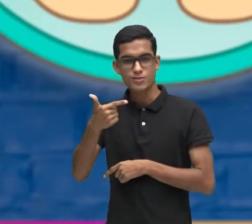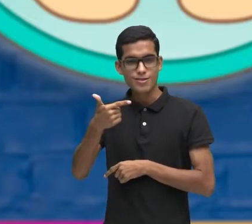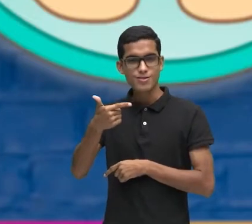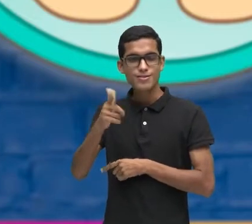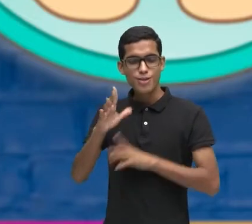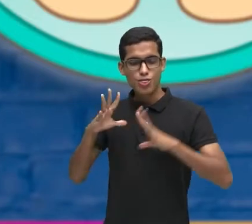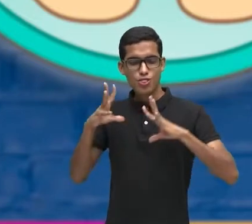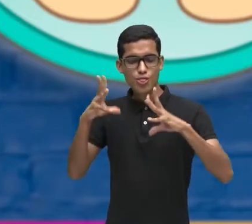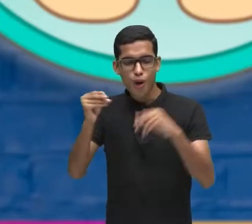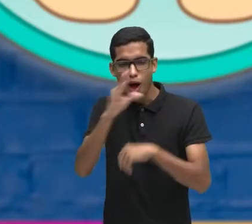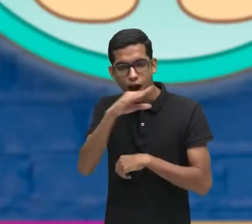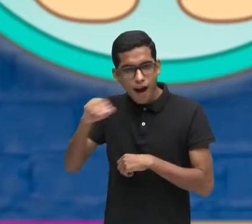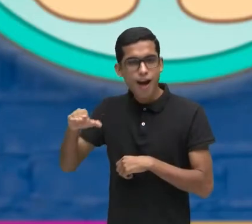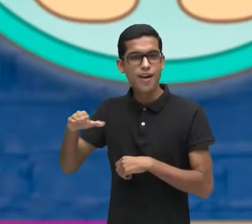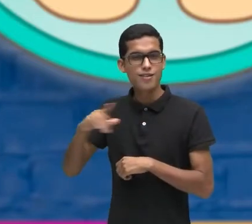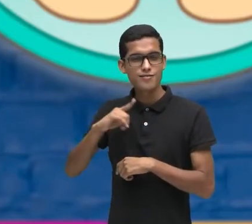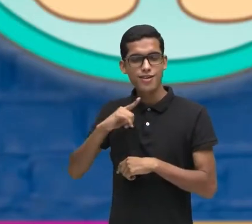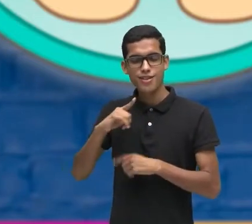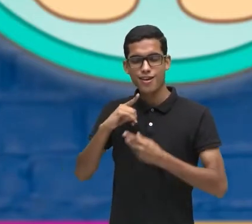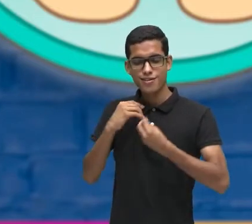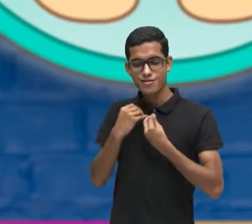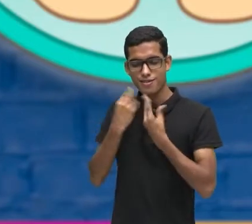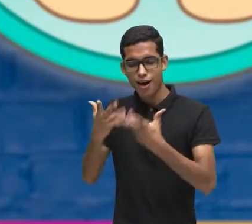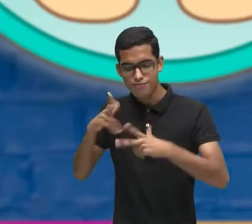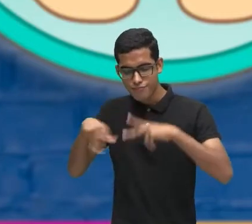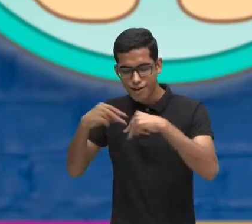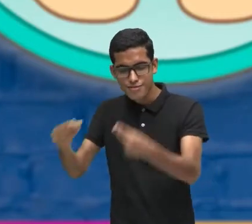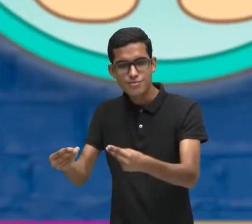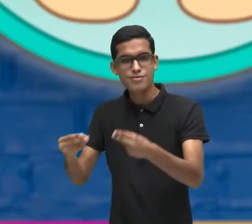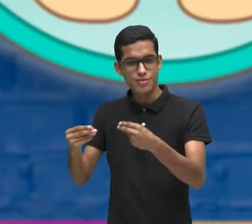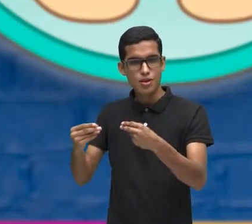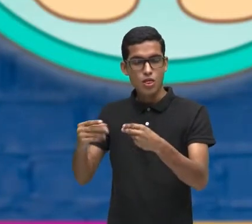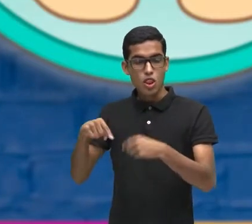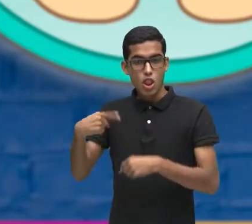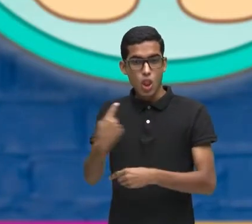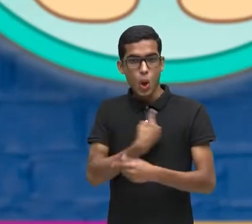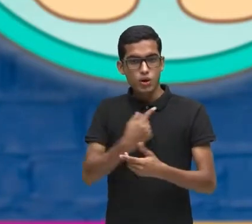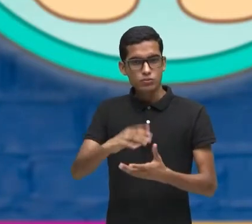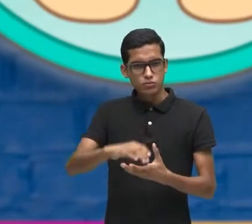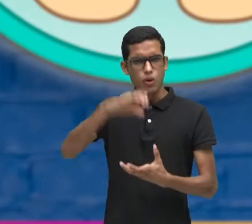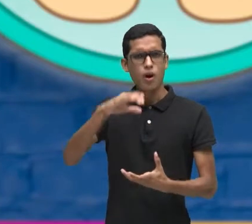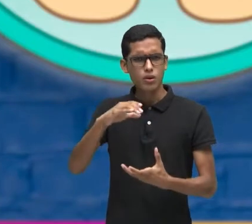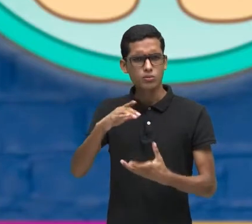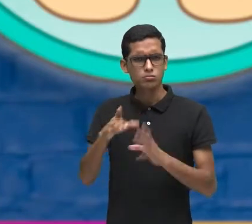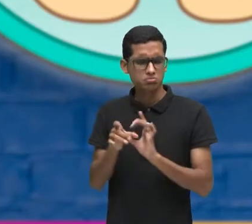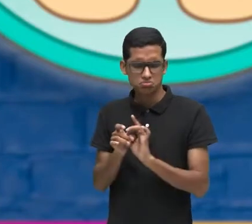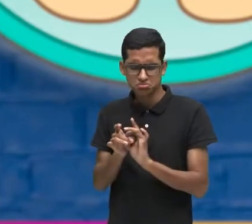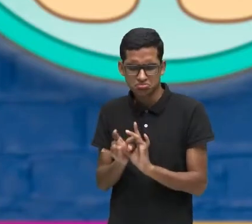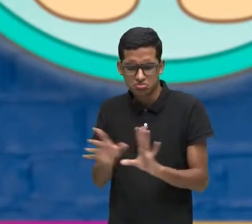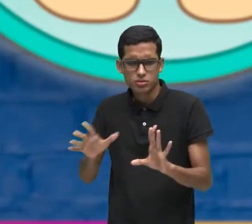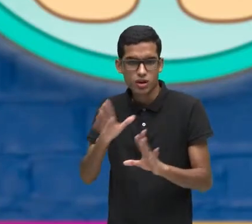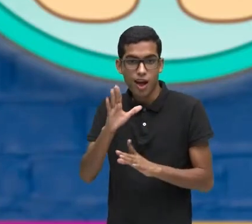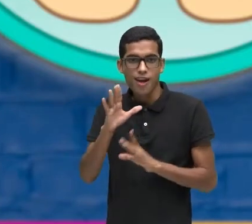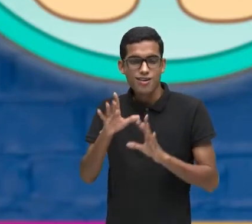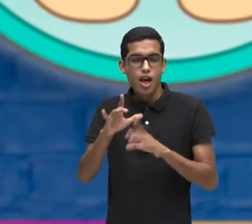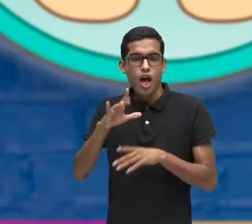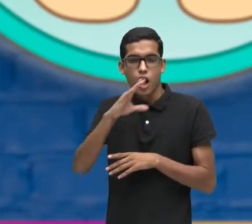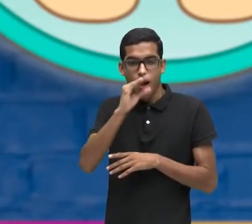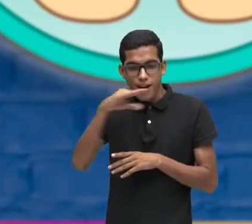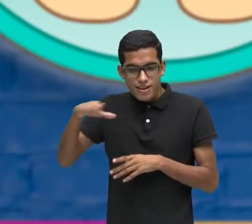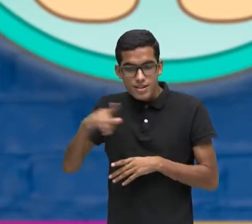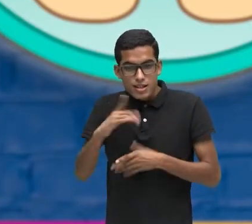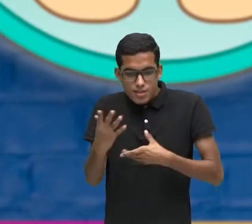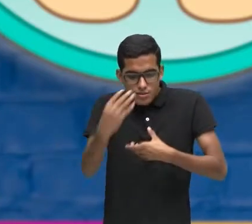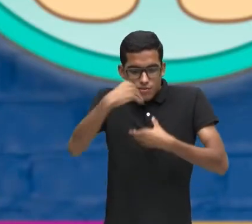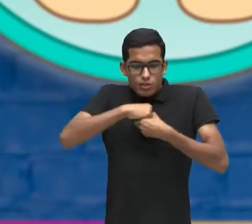vai comemorar Vai dar presente Que nós também adultos Liberemos a nossa criança Que existe dentro de cada um de nós